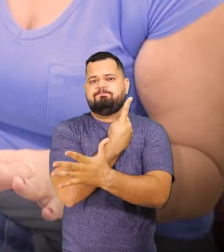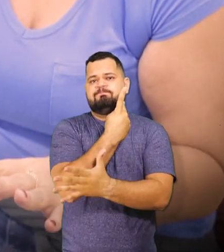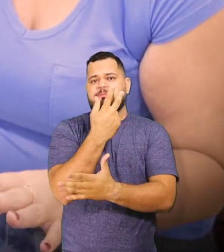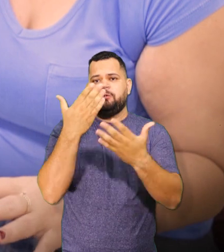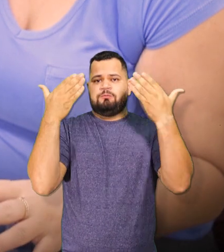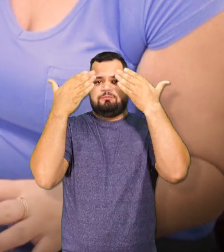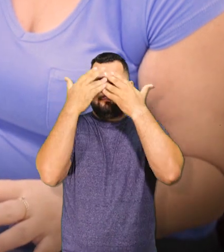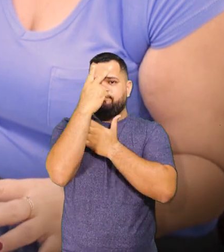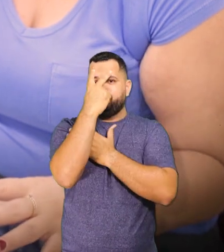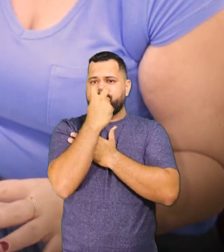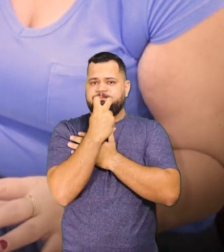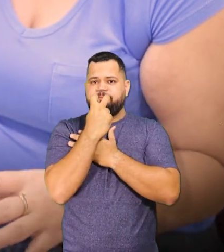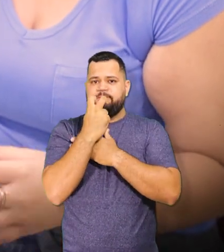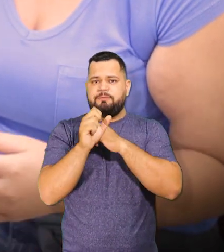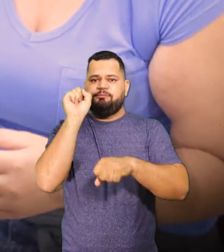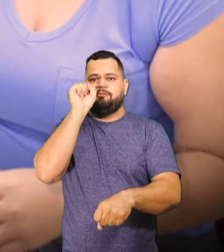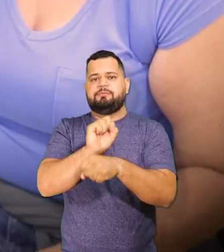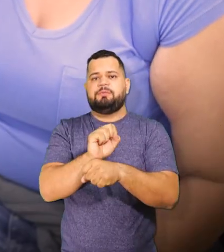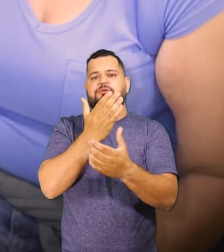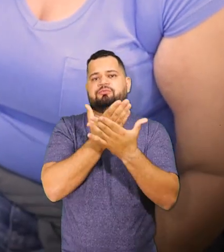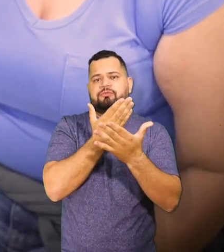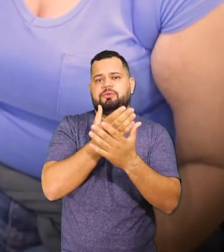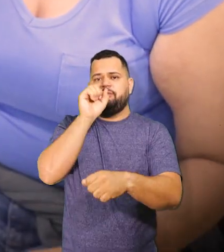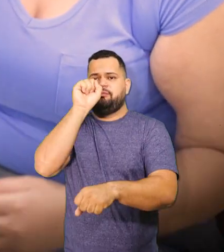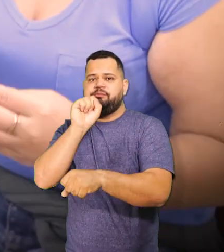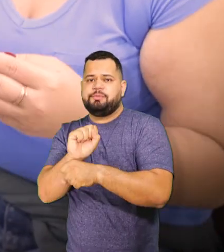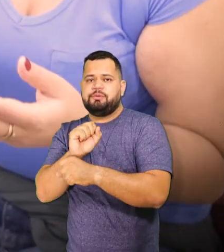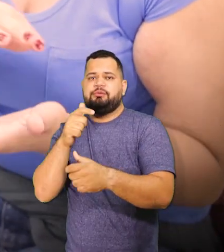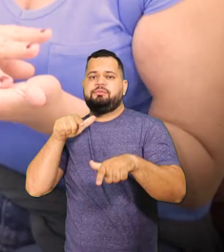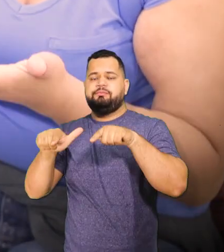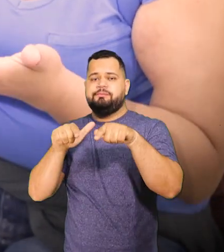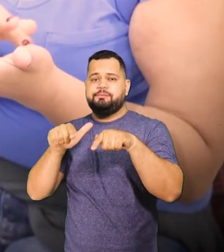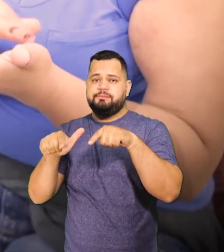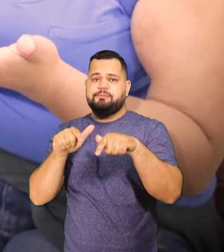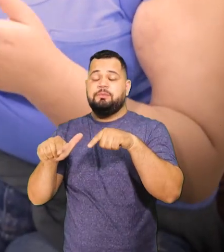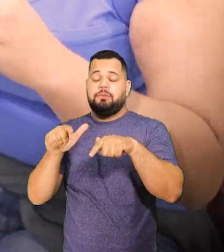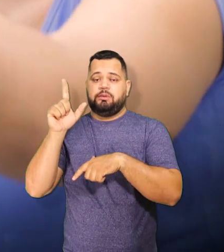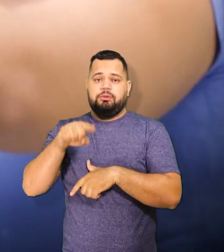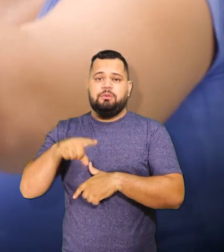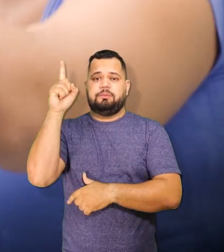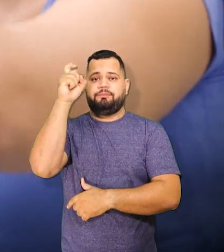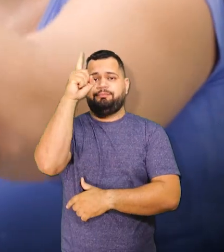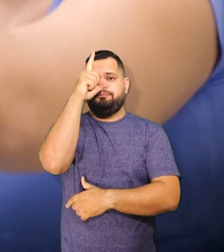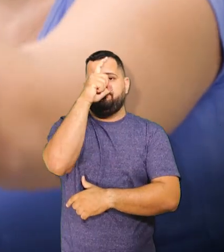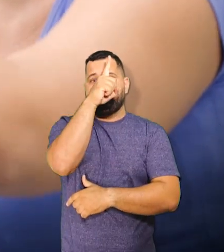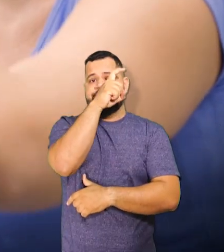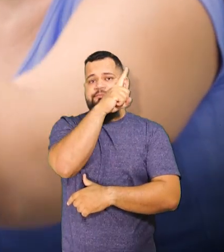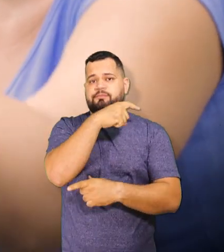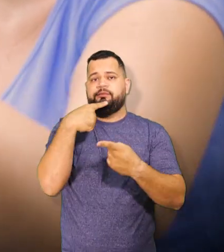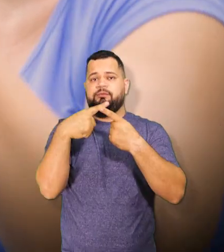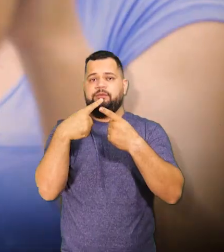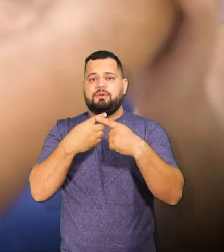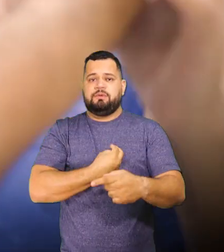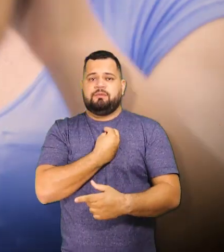perder a visão e que eu tive que parar de estudar, que eu tive que parar de trabalhar, foi muito difícil. Muito difícil